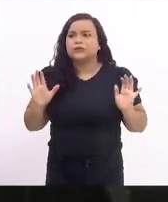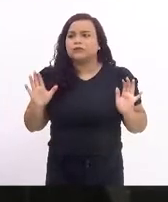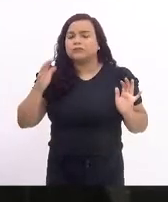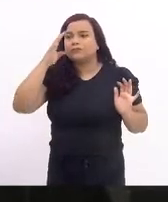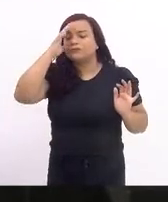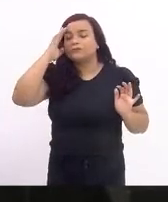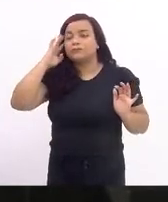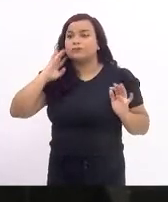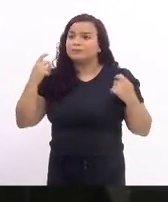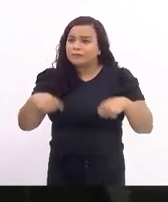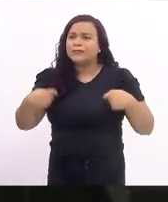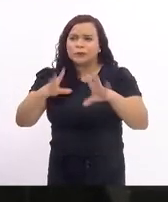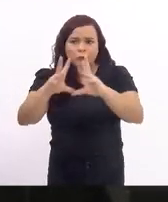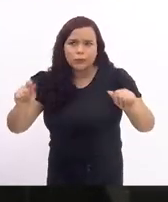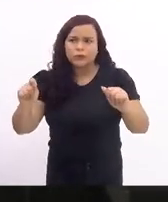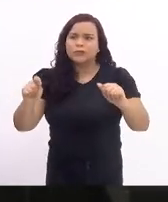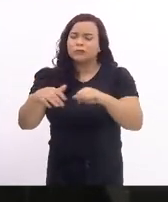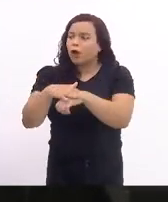saída.